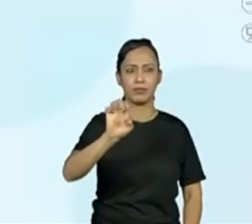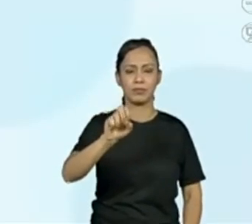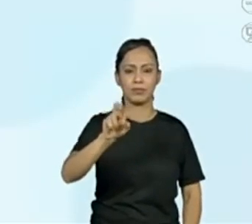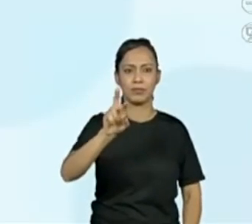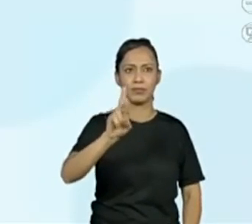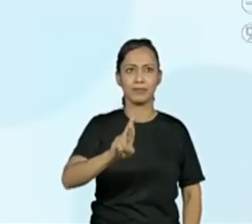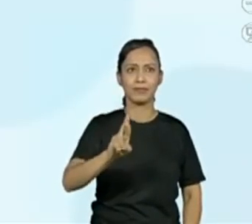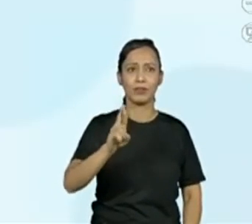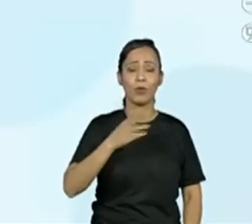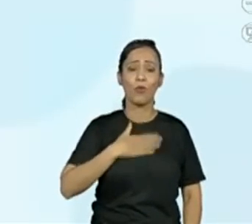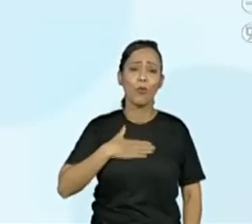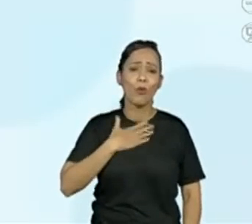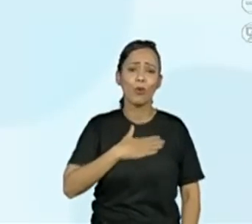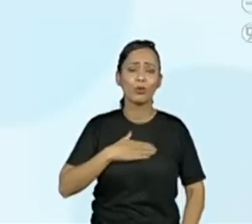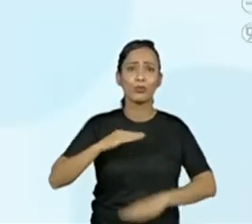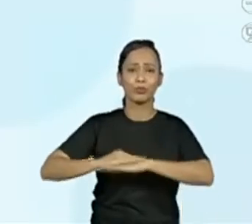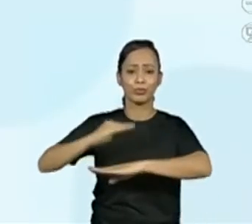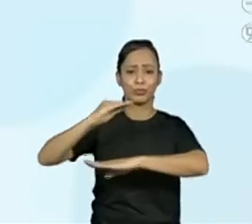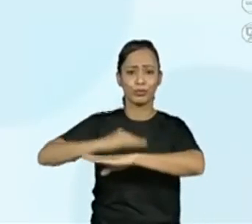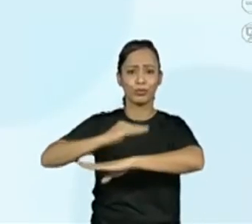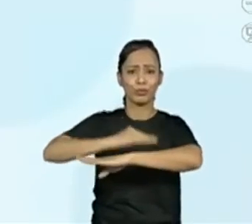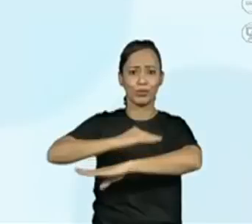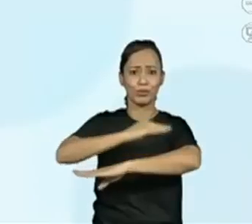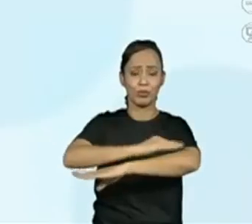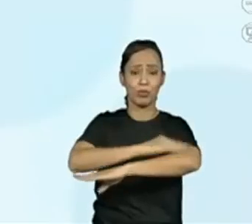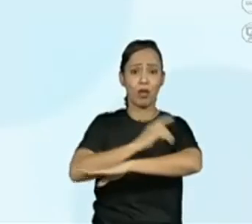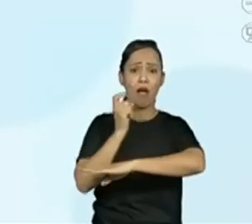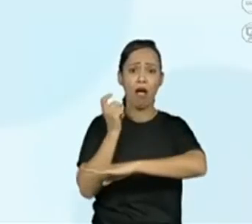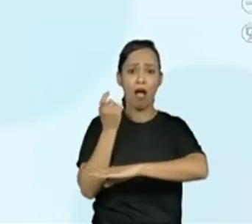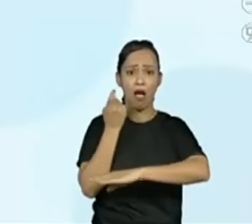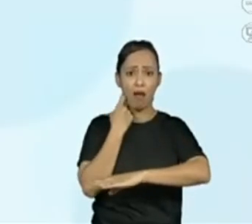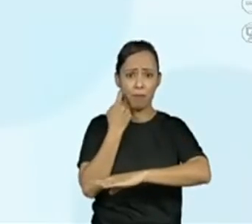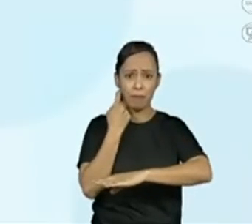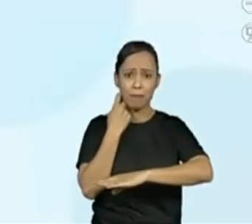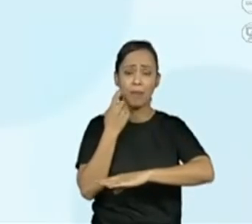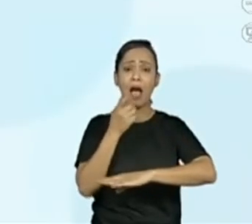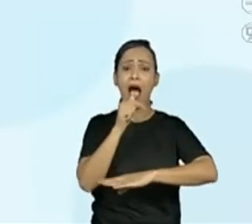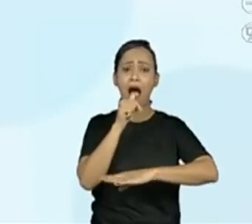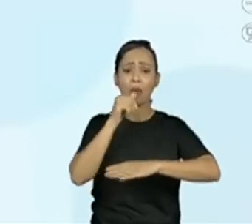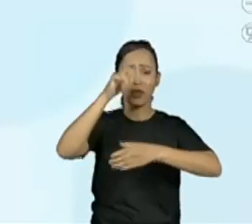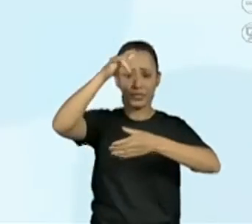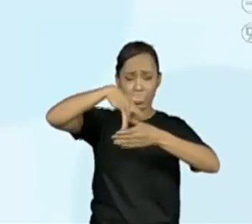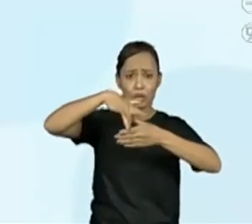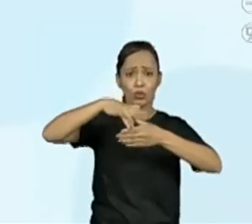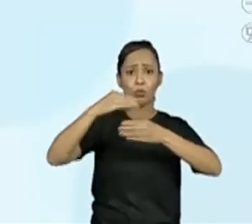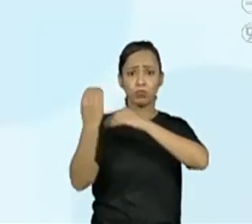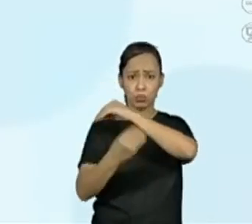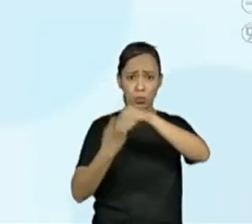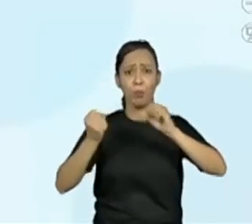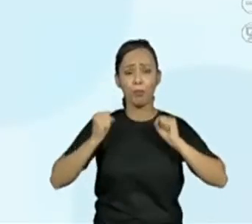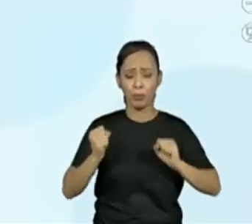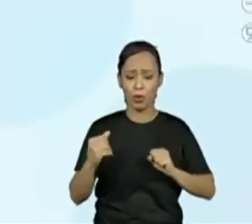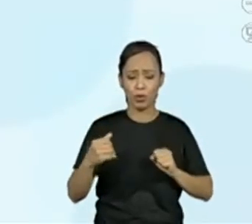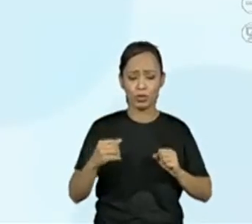aprendeu que eles são anfíbios e que também usam saltos como forma de locomoção.